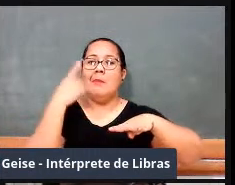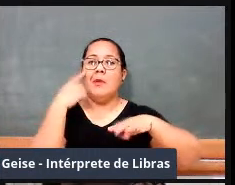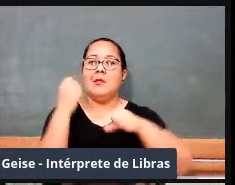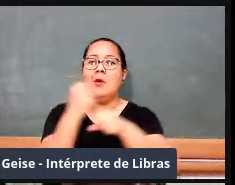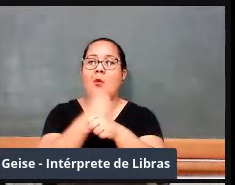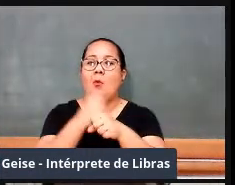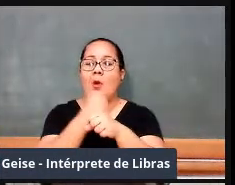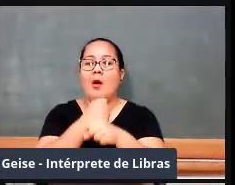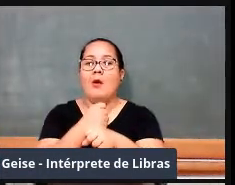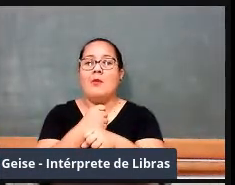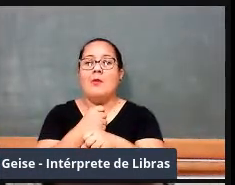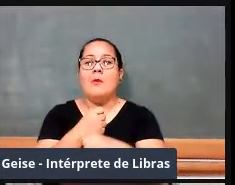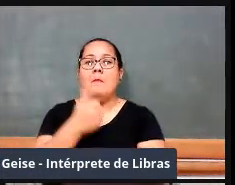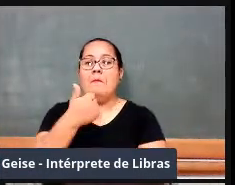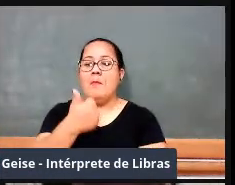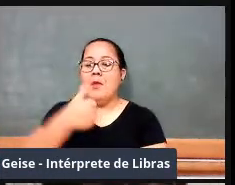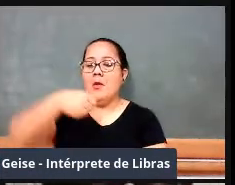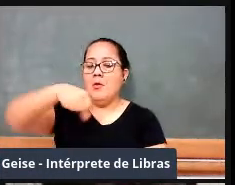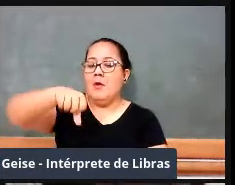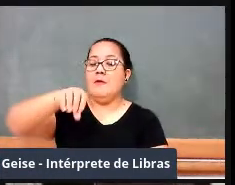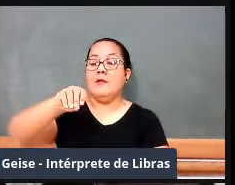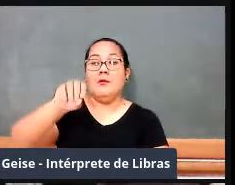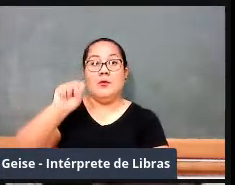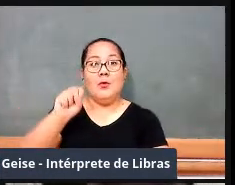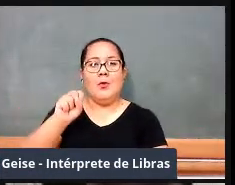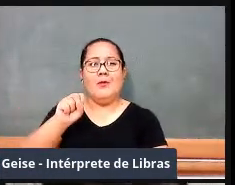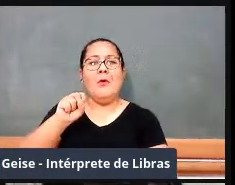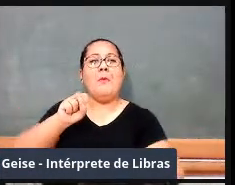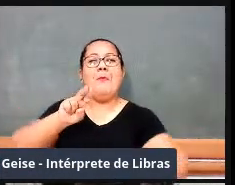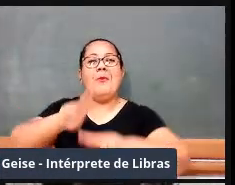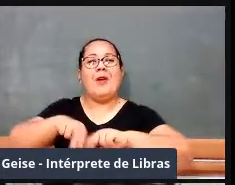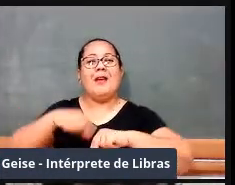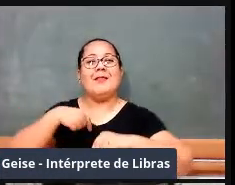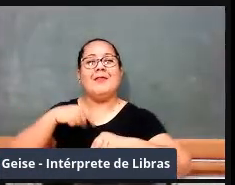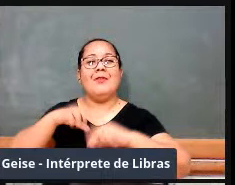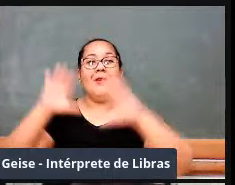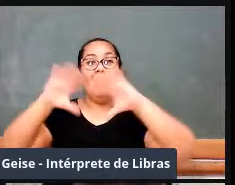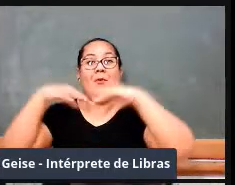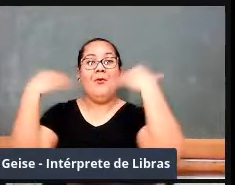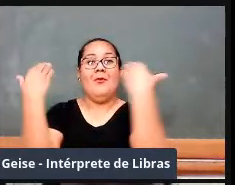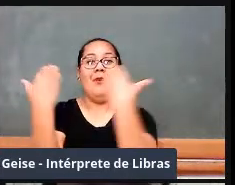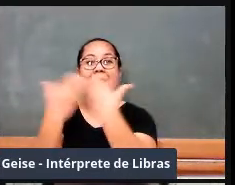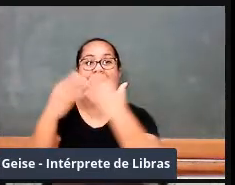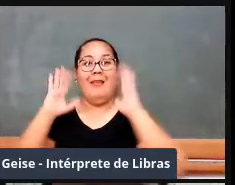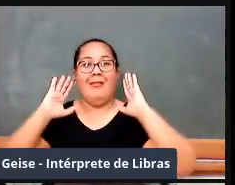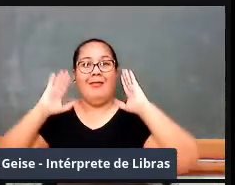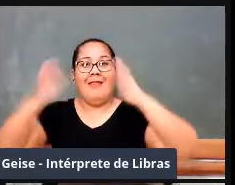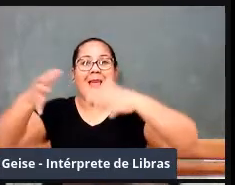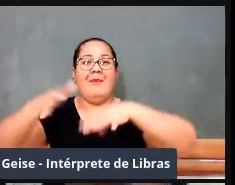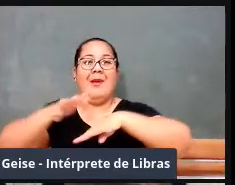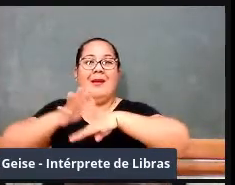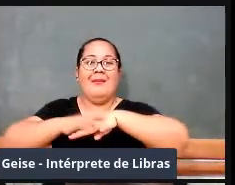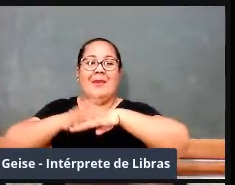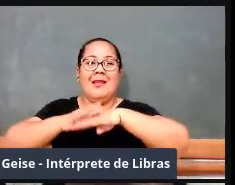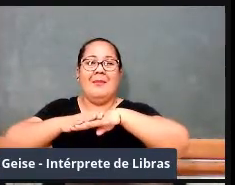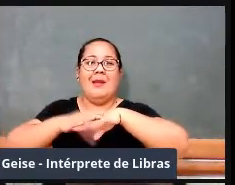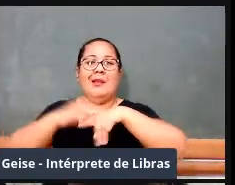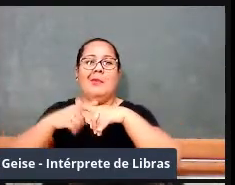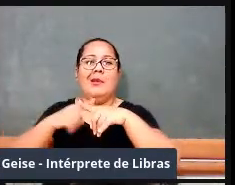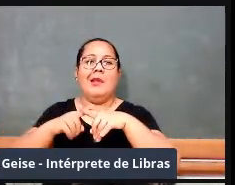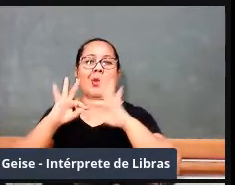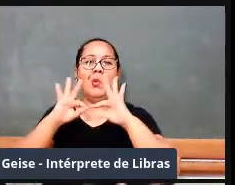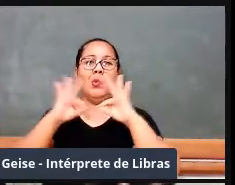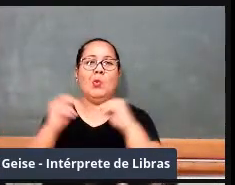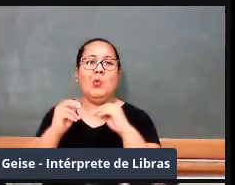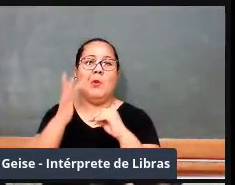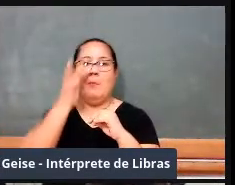no quarto congresso de matemáticos, pela primeira vez, os matemáticos se interessam em